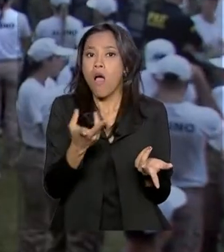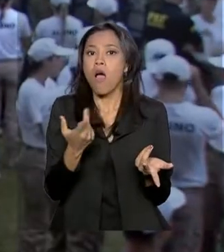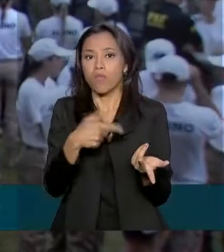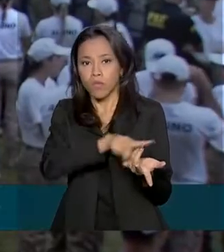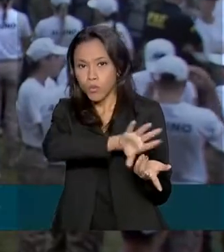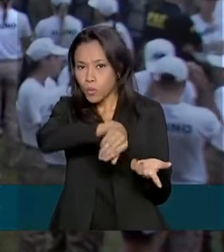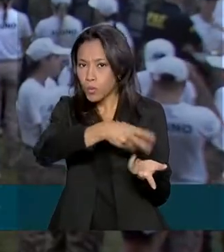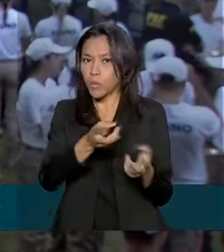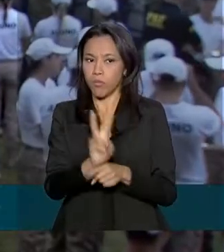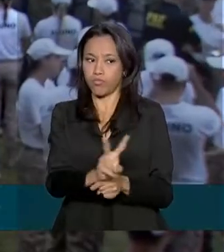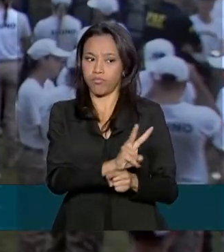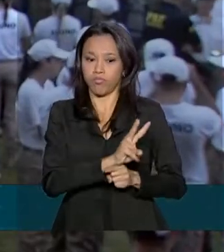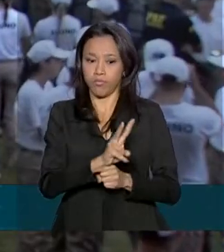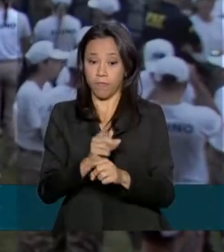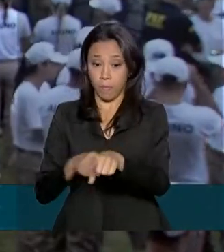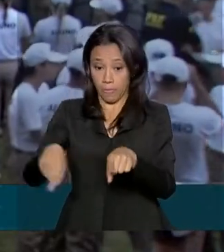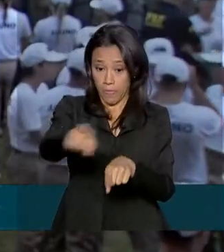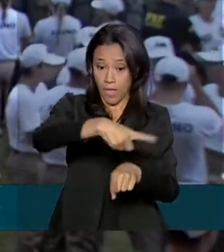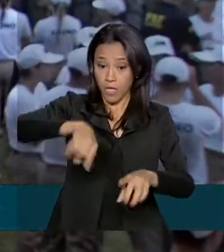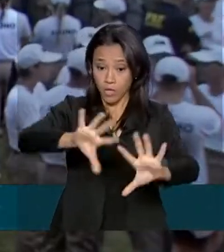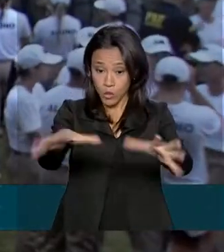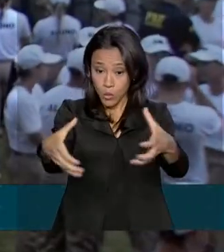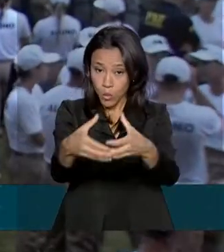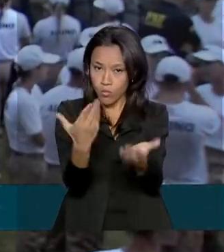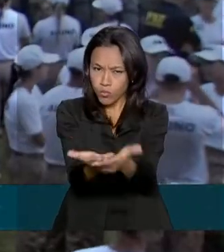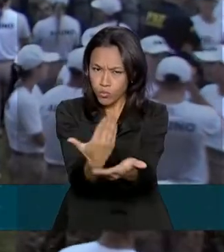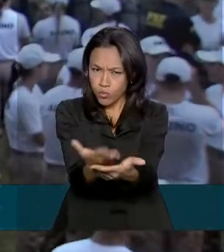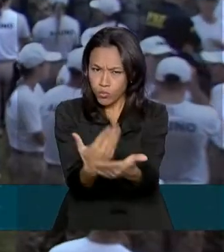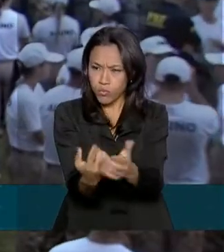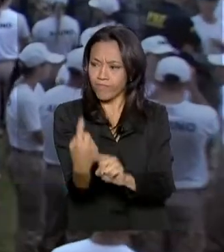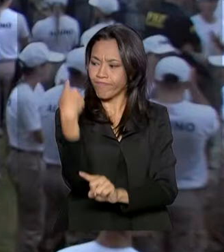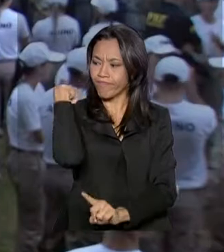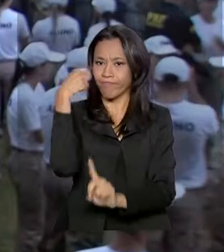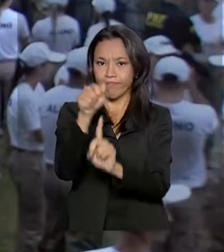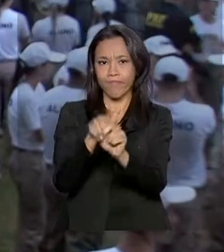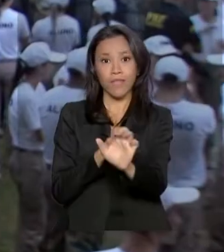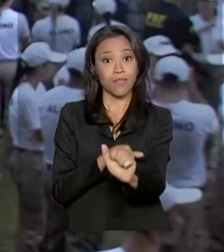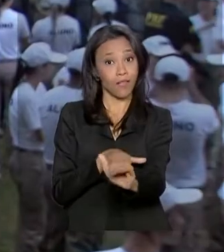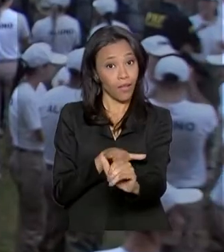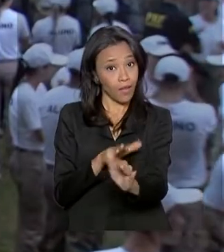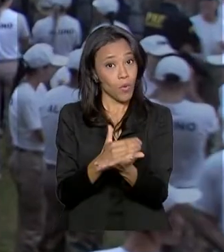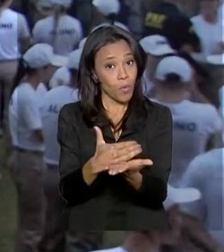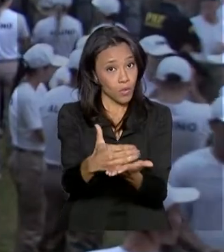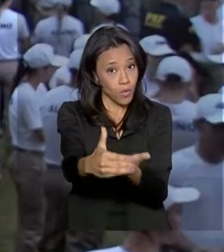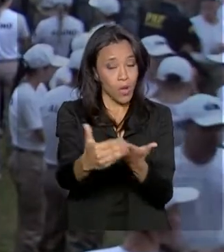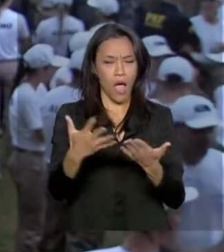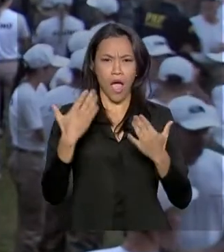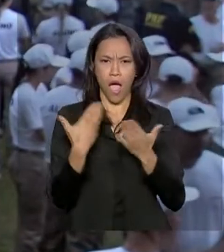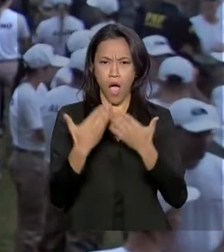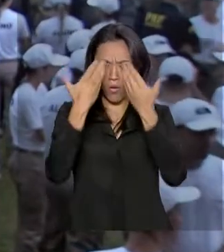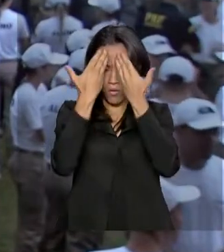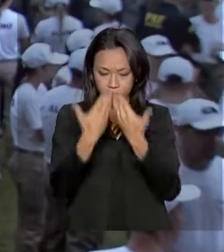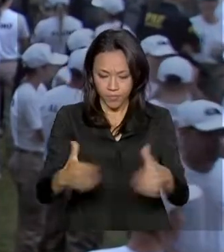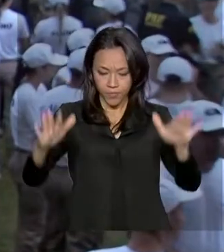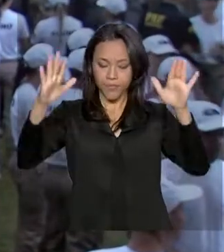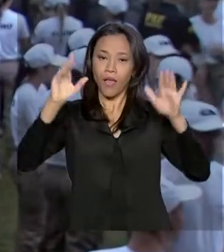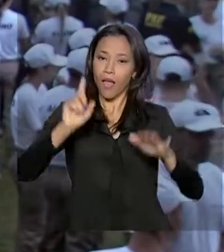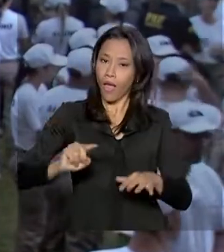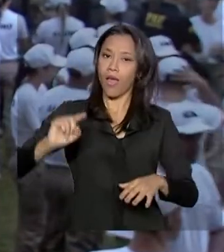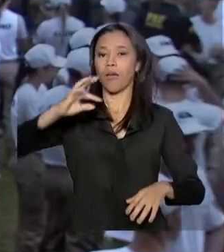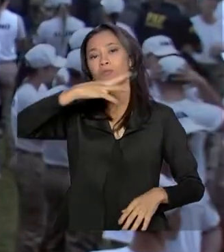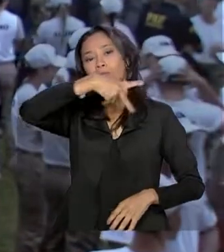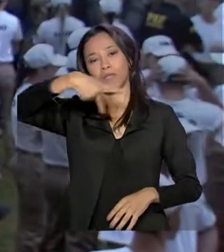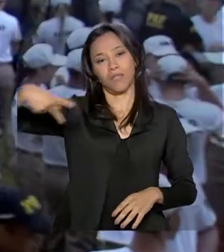dessa turma aqui começaram na verdade em setembro, mas a aula magna, a aula inaugural, foi feita pelo presidente